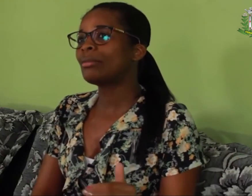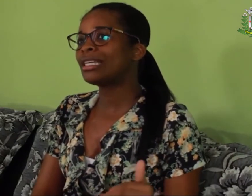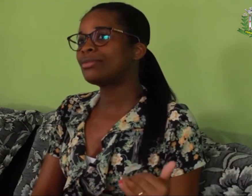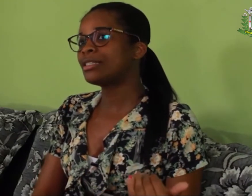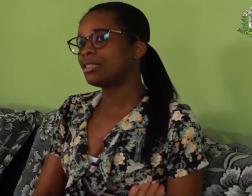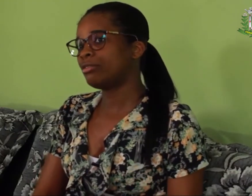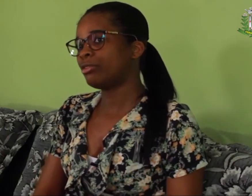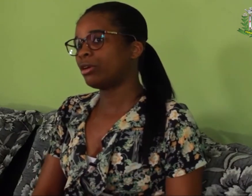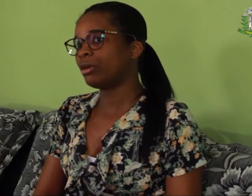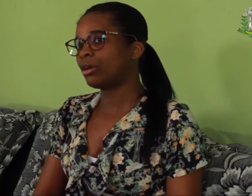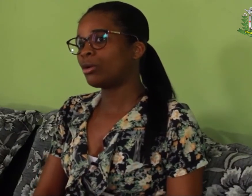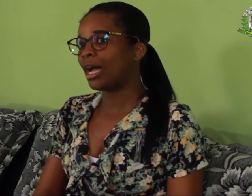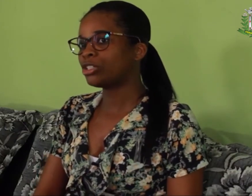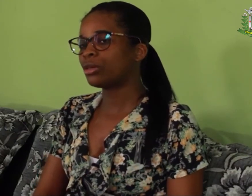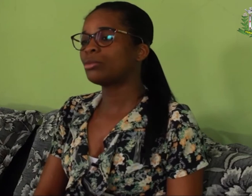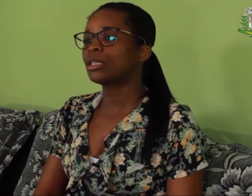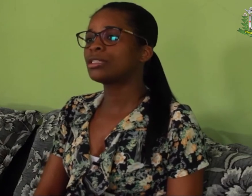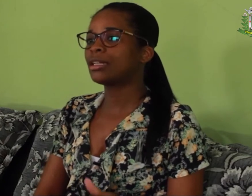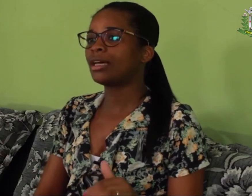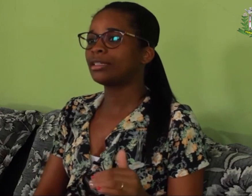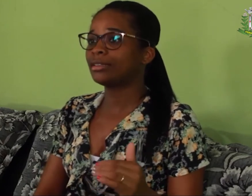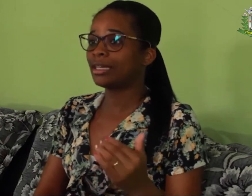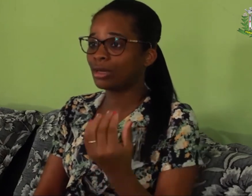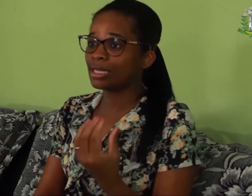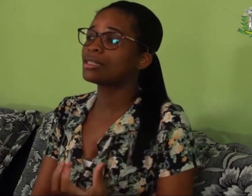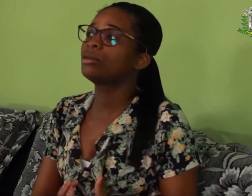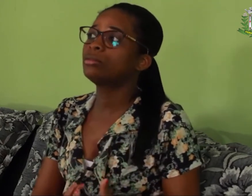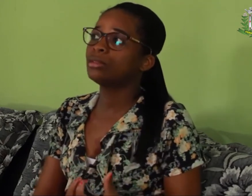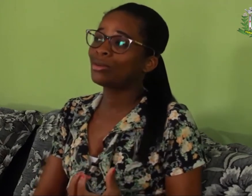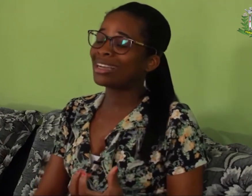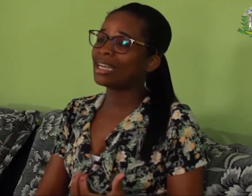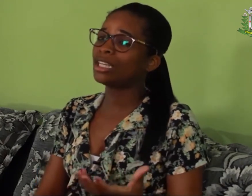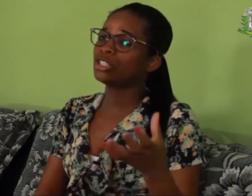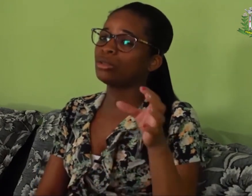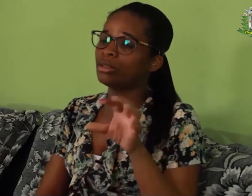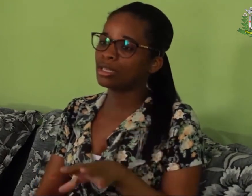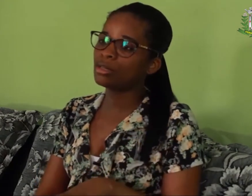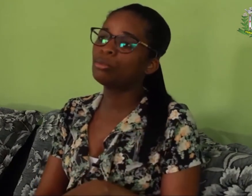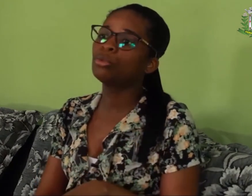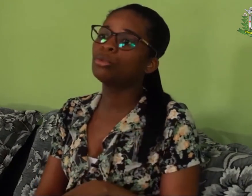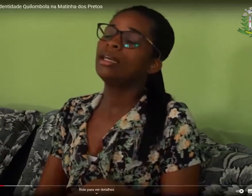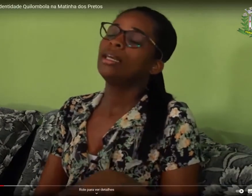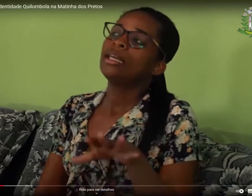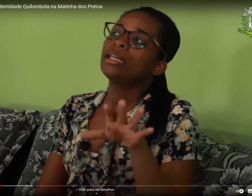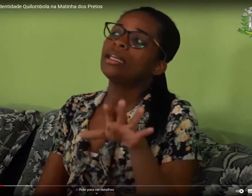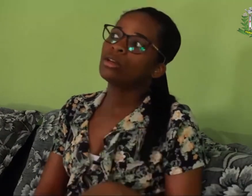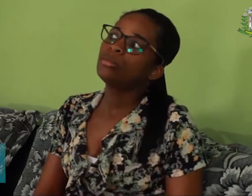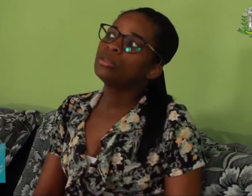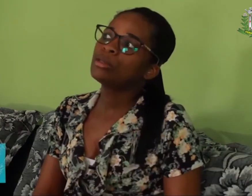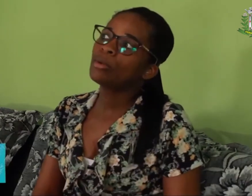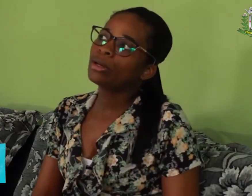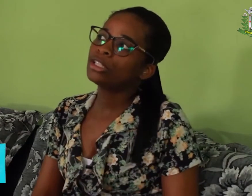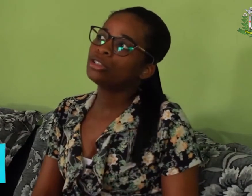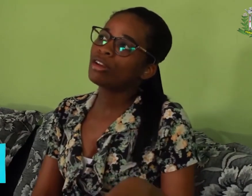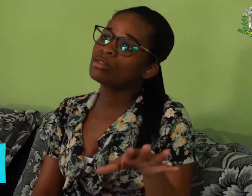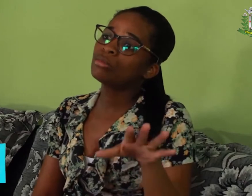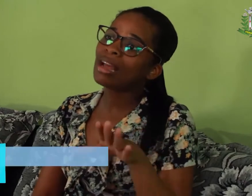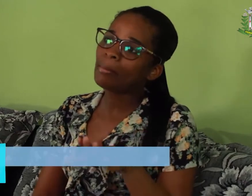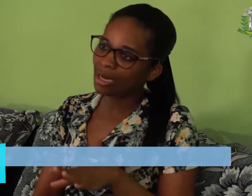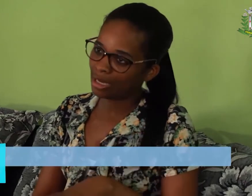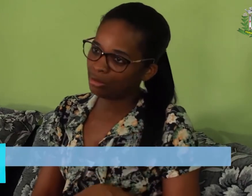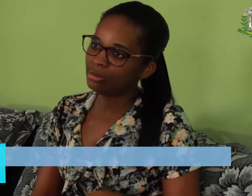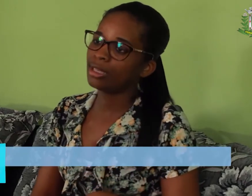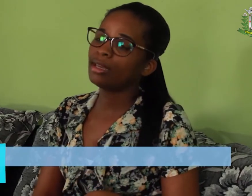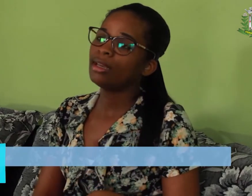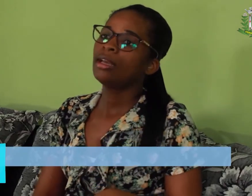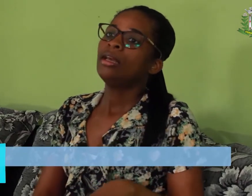mais visível, que eu acho, é a mudança na área da educação, na questão da educação pública, que a escola municipal, acredito, faz um